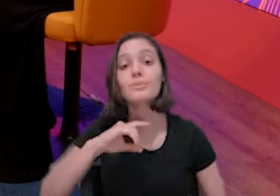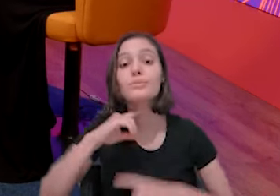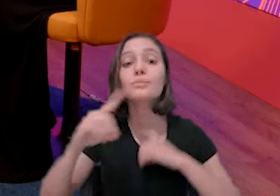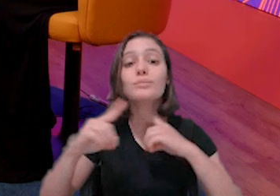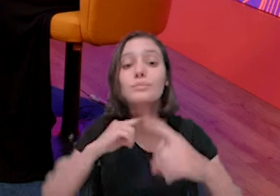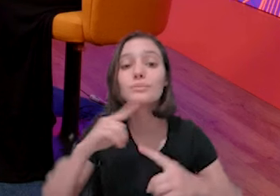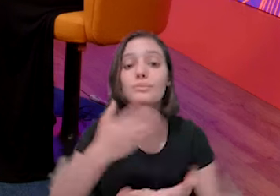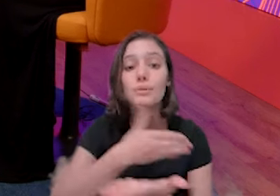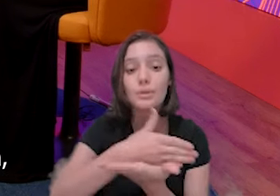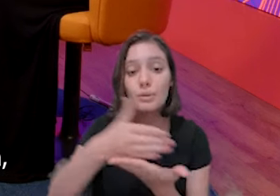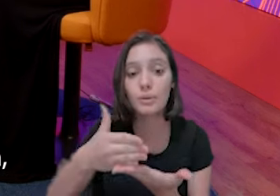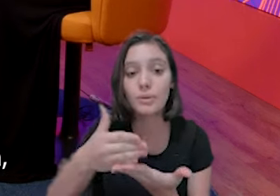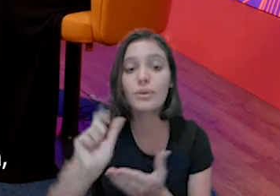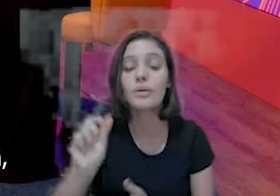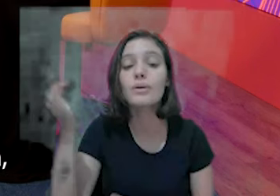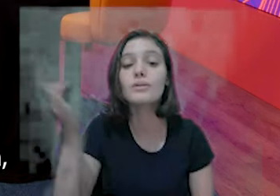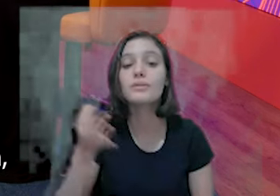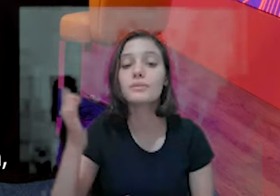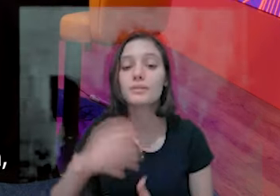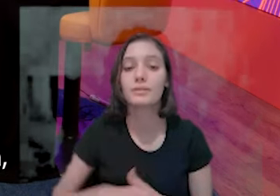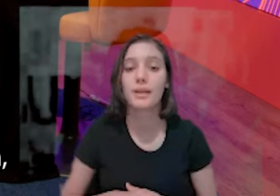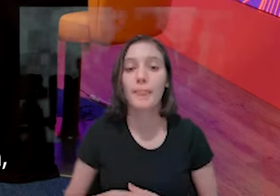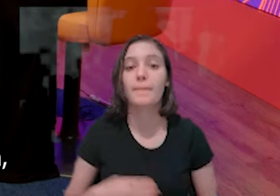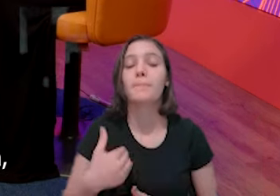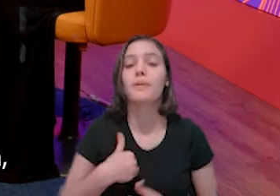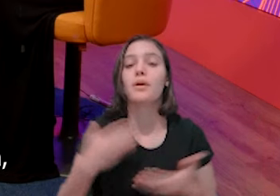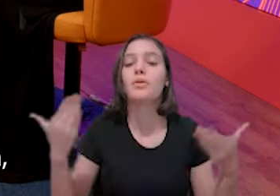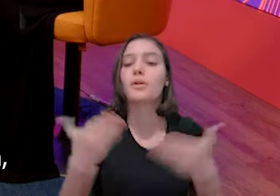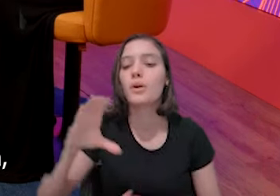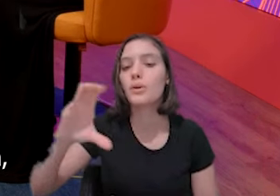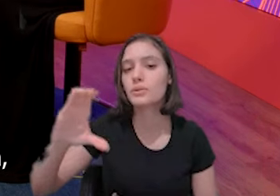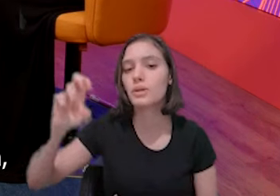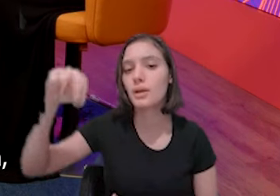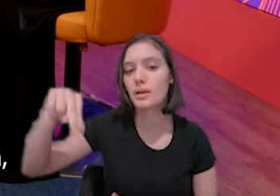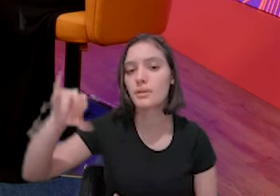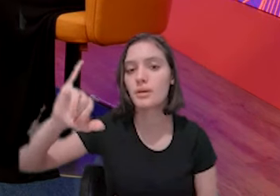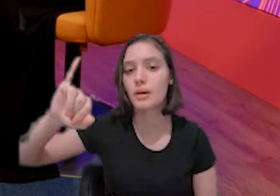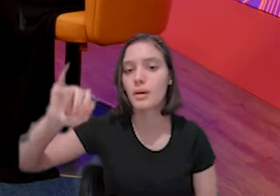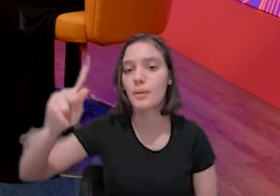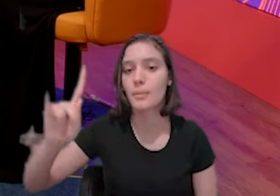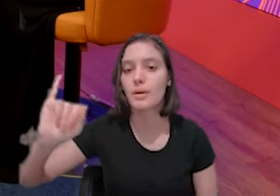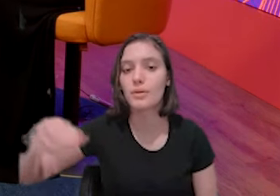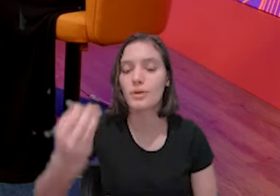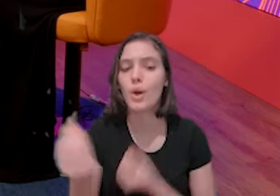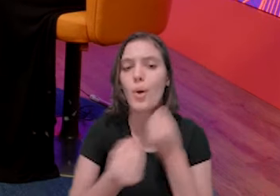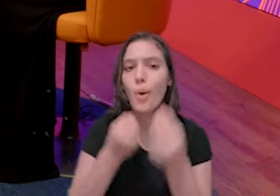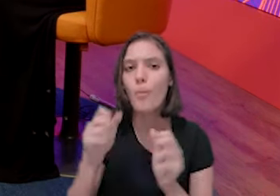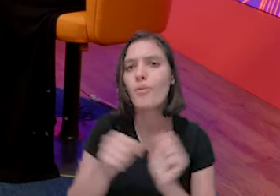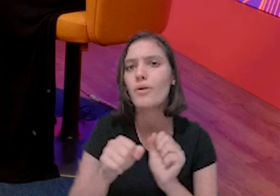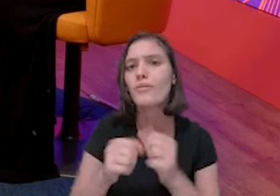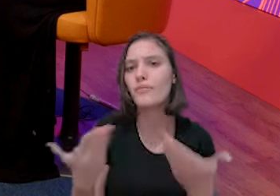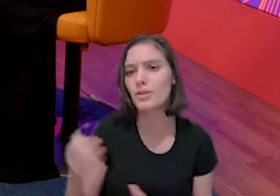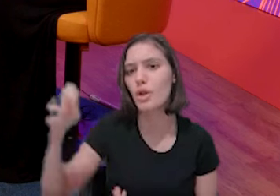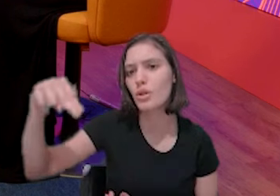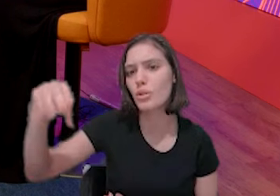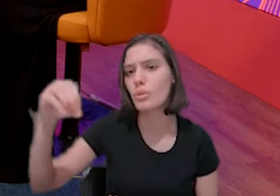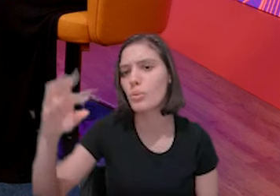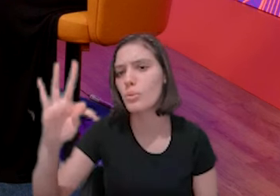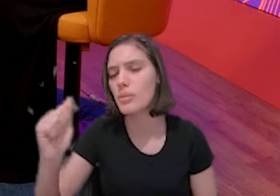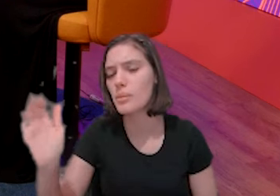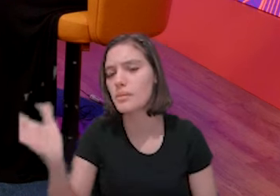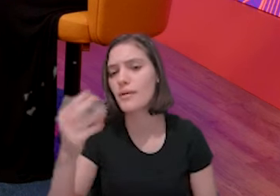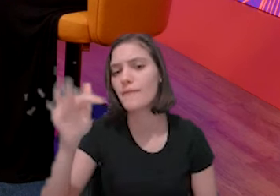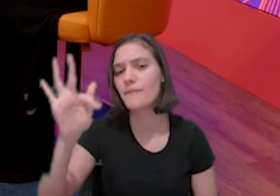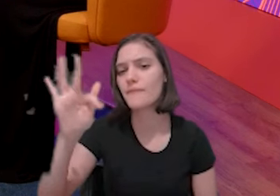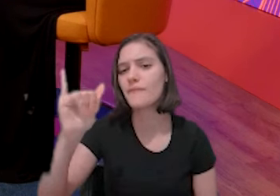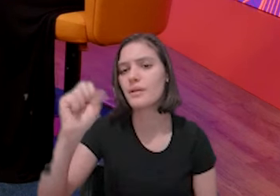fiscal. Como é que faz? Então, a gente também orienta como é que eles fazem a emissão da nota, tanto do serviço quanto do comércio. Então, todos esses